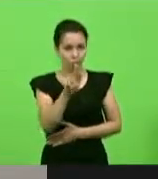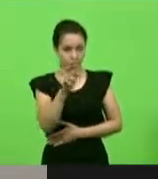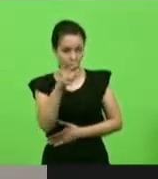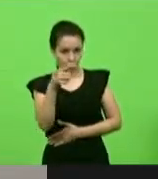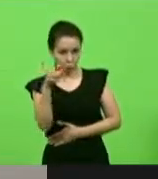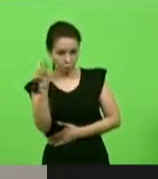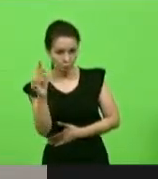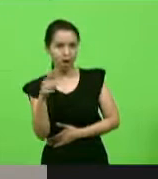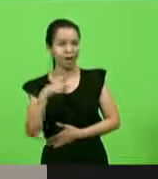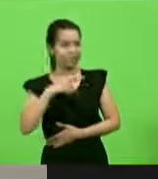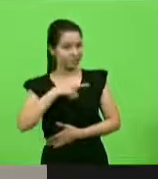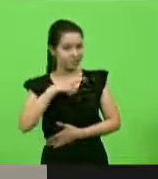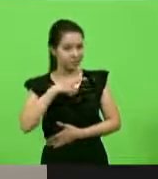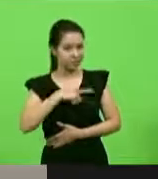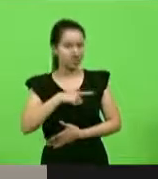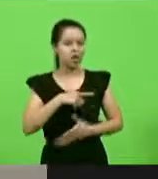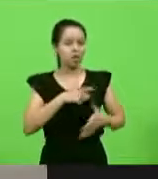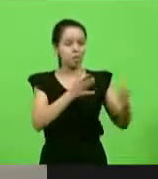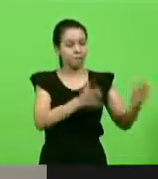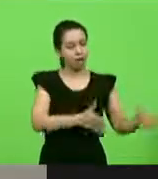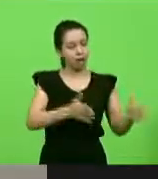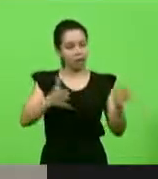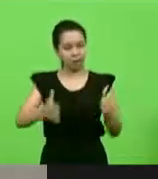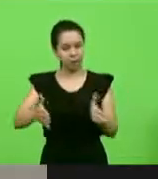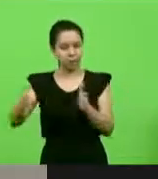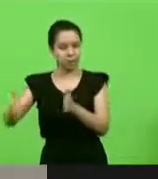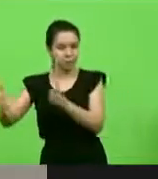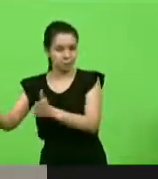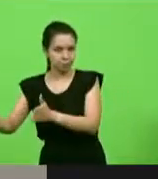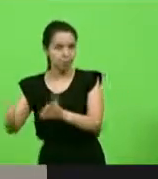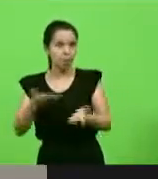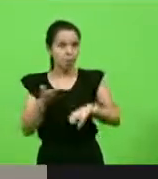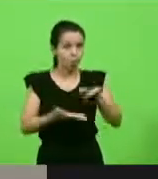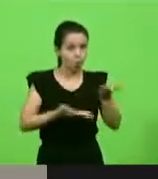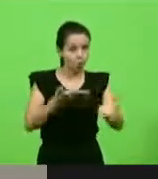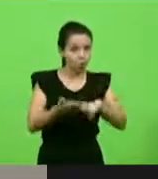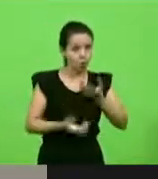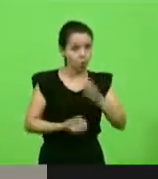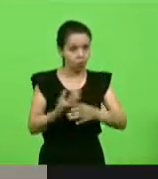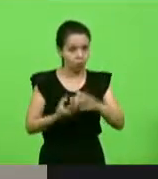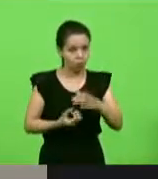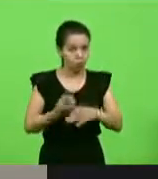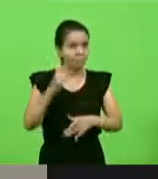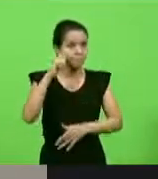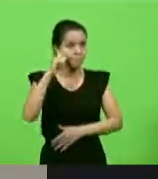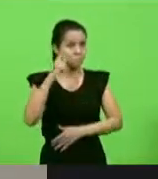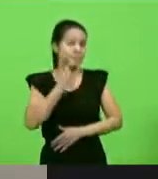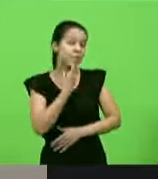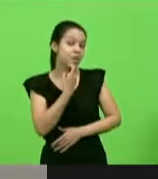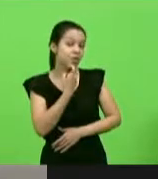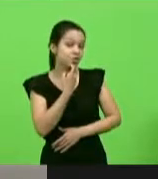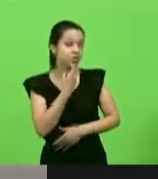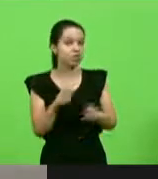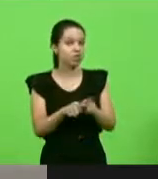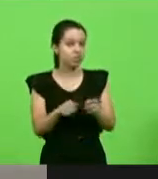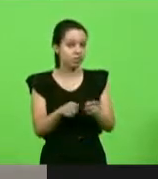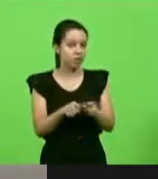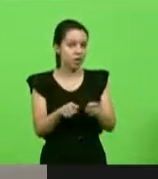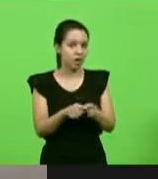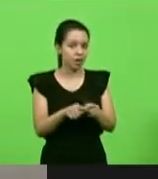fundamentais de reprodução de peixes e da flora marinha, estes setores